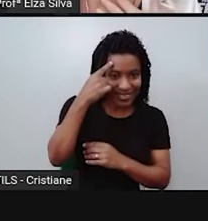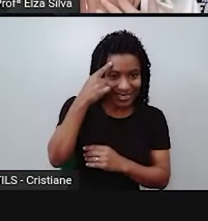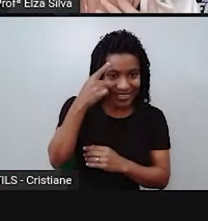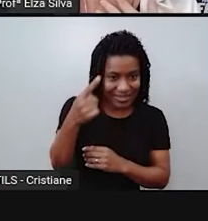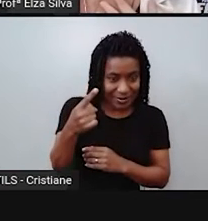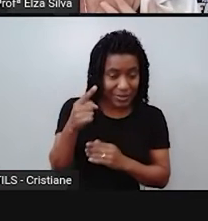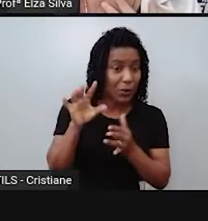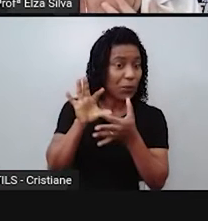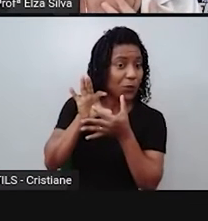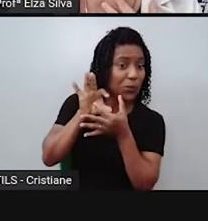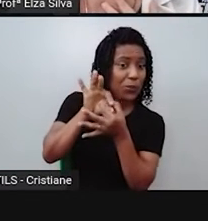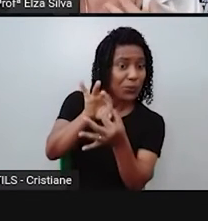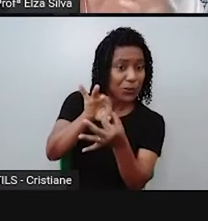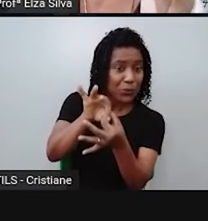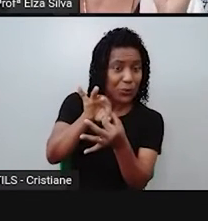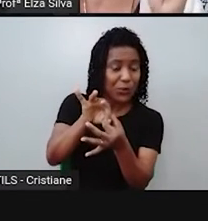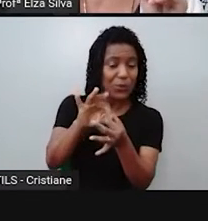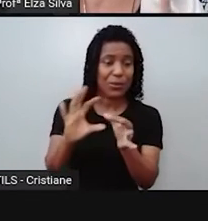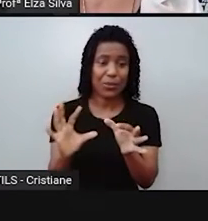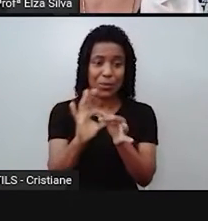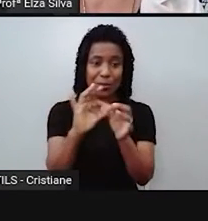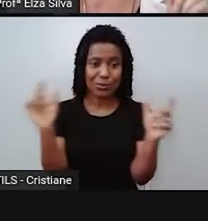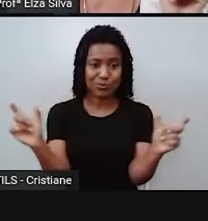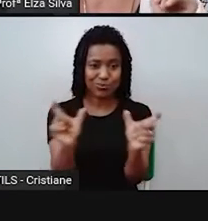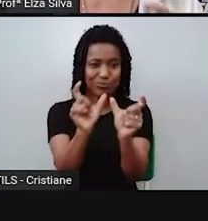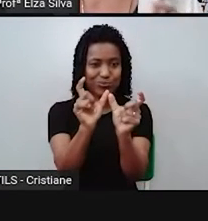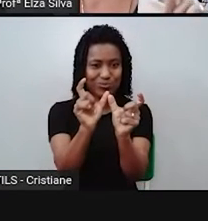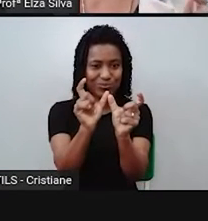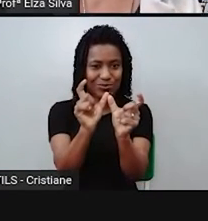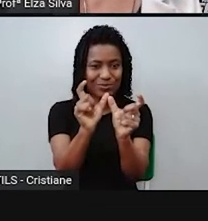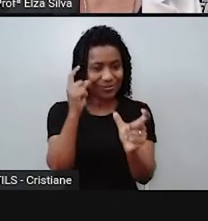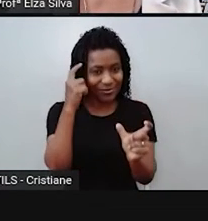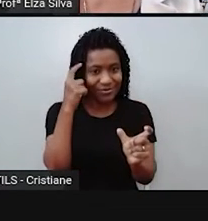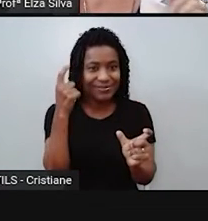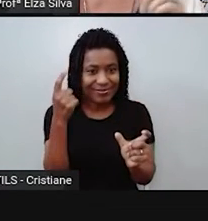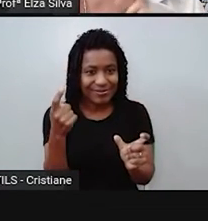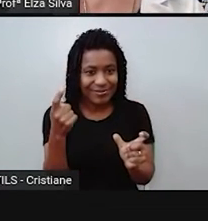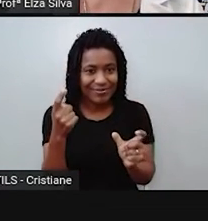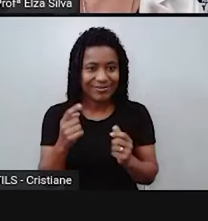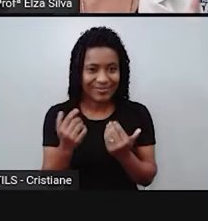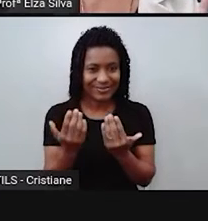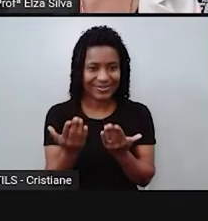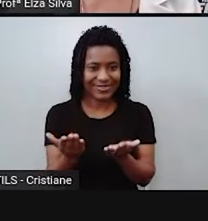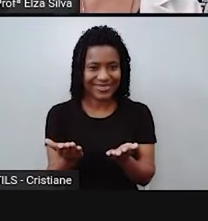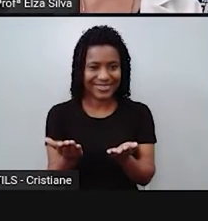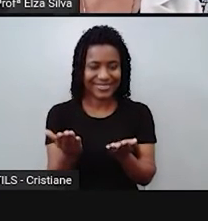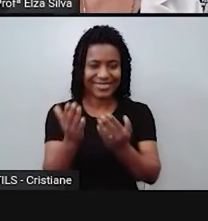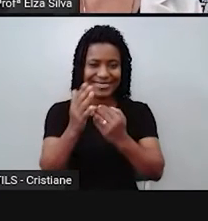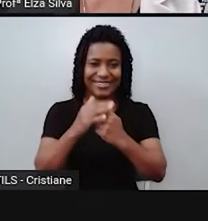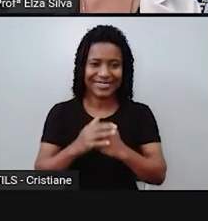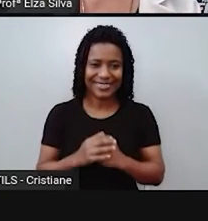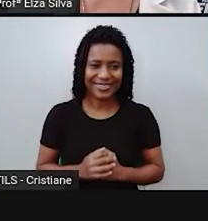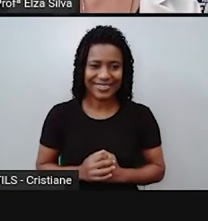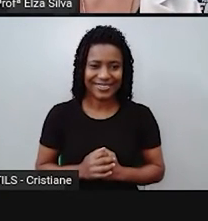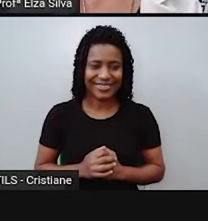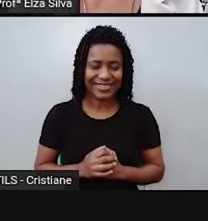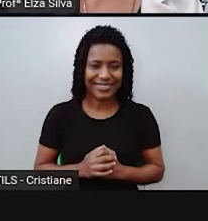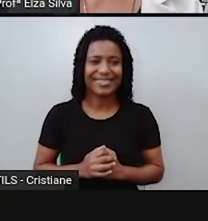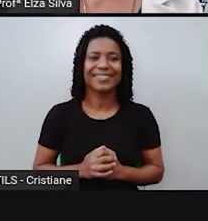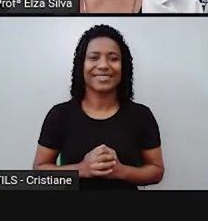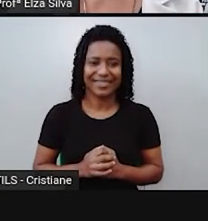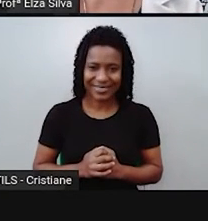conectores? They are essential for your right to be natural and clear.